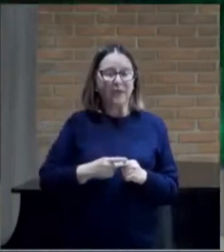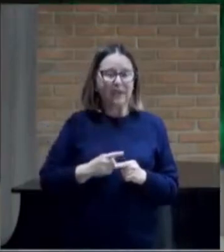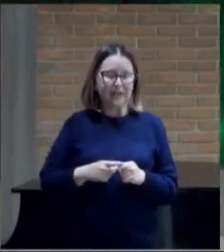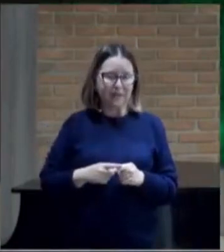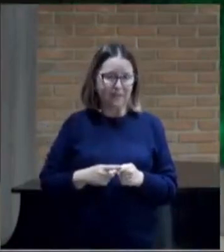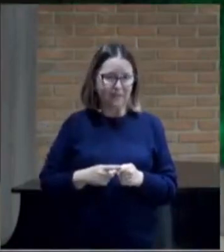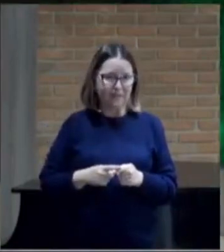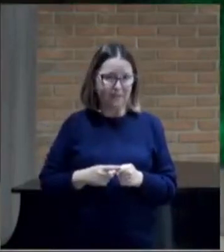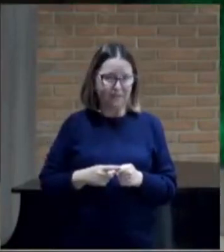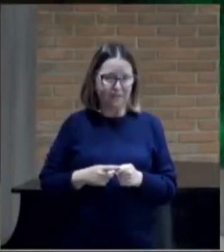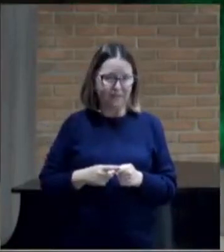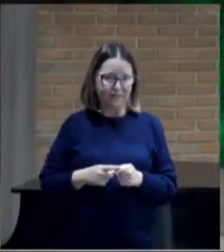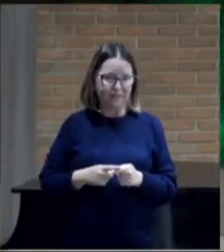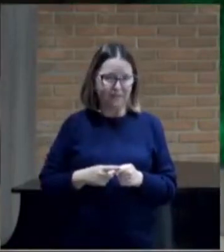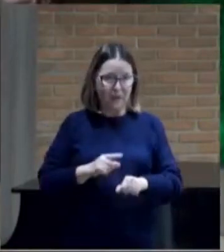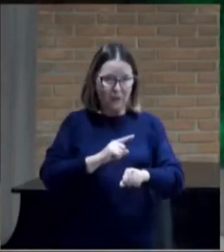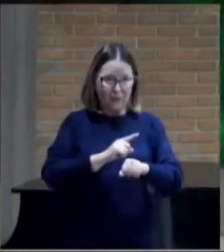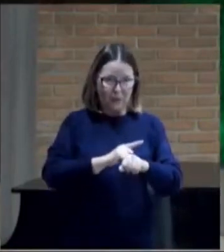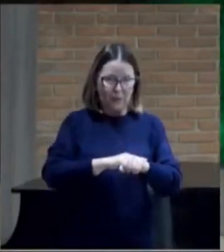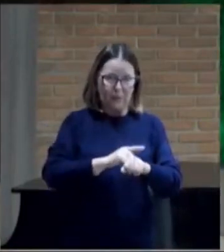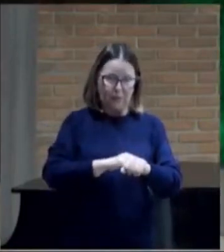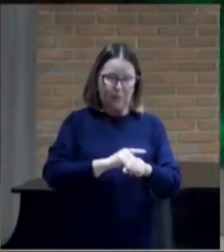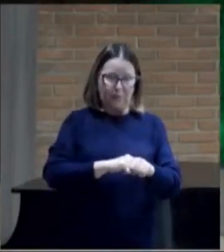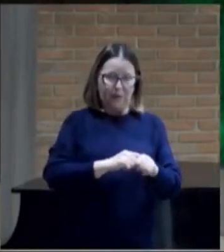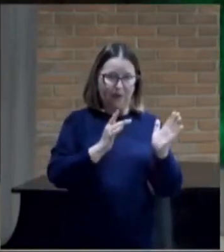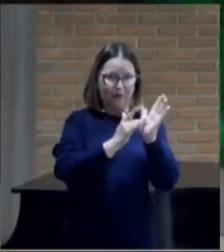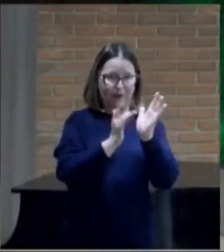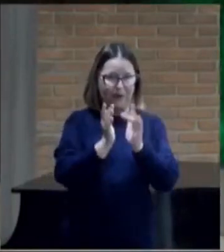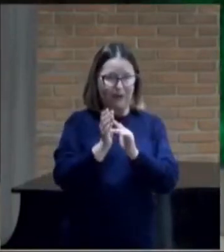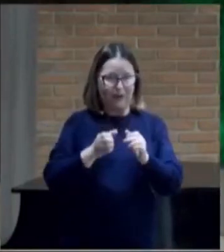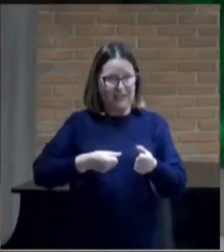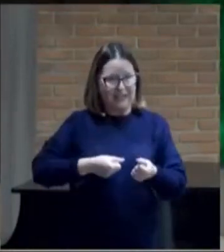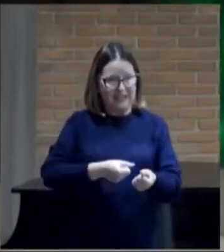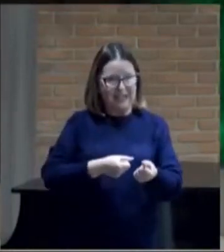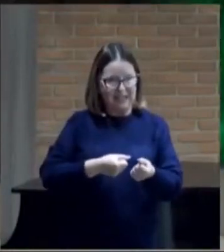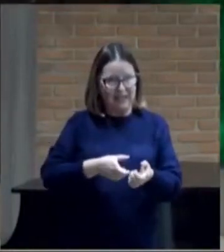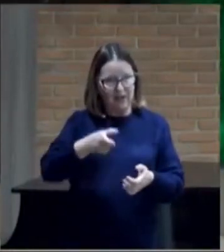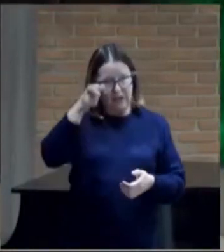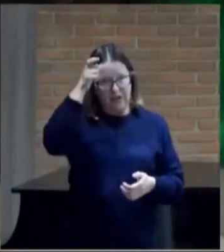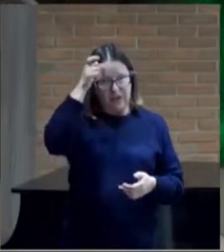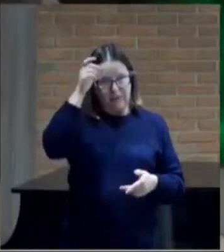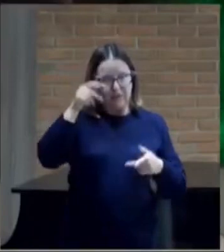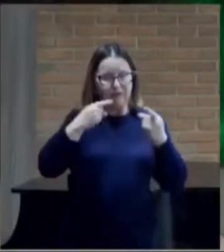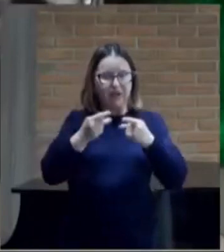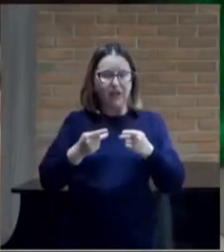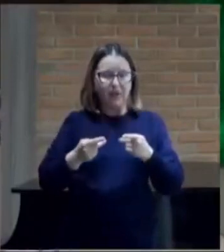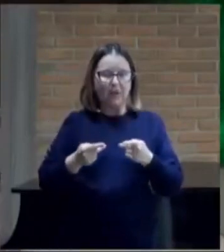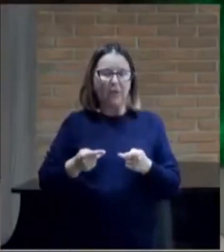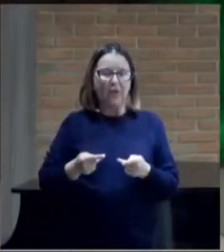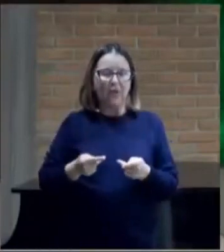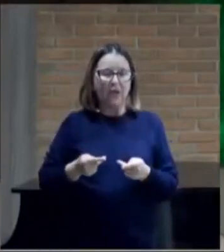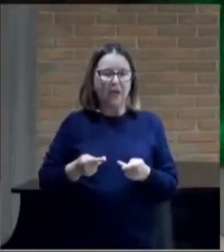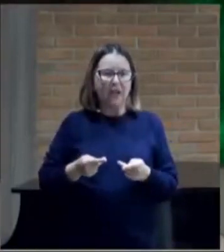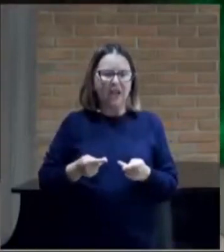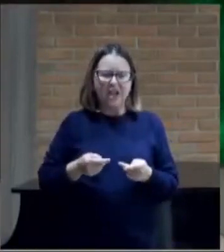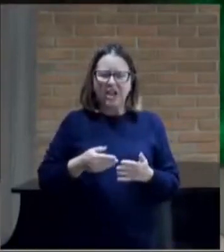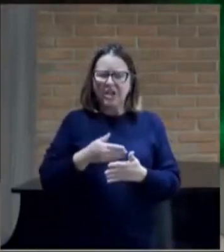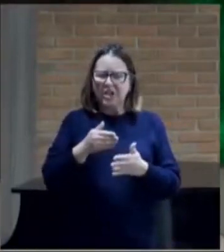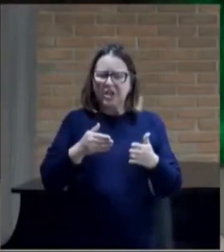quando ele apresentou para Jesus os reinos do mundo, e disse, tudo isto me foi entregue, e eu dou a quem eu quero.